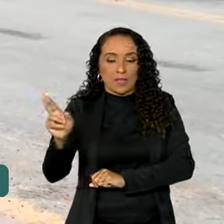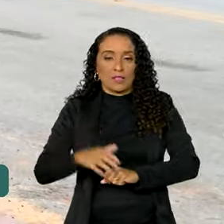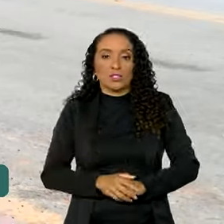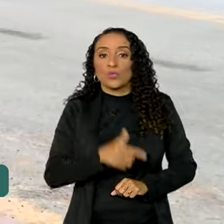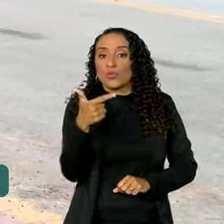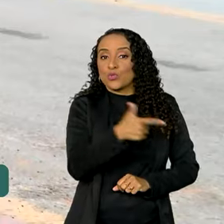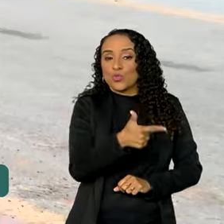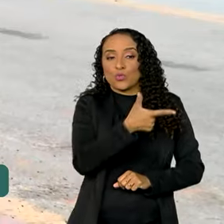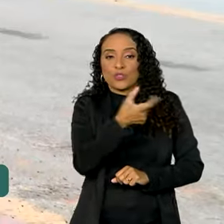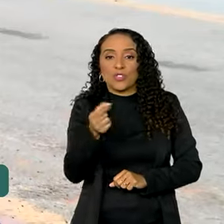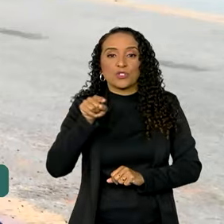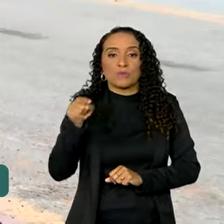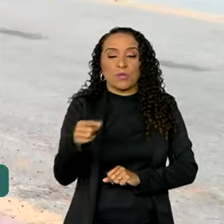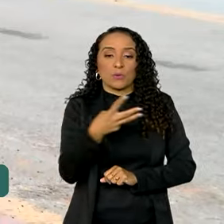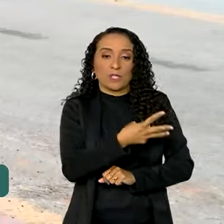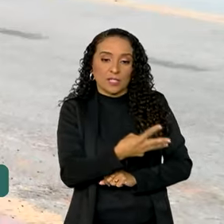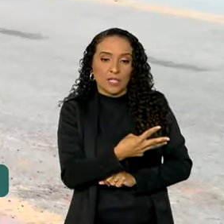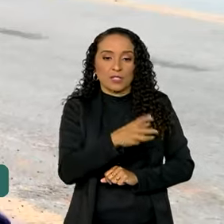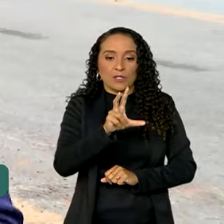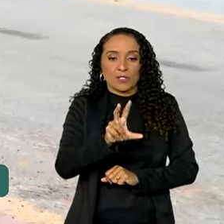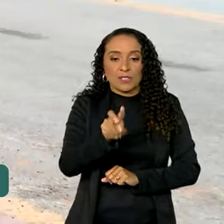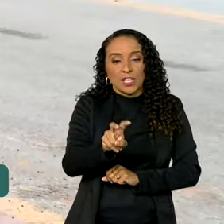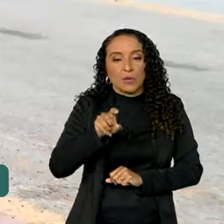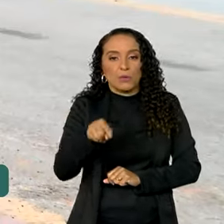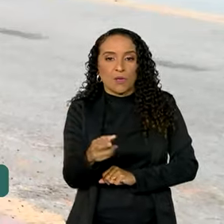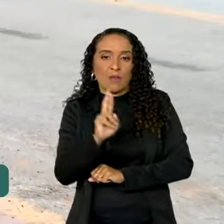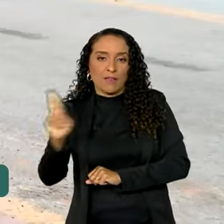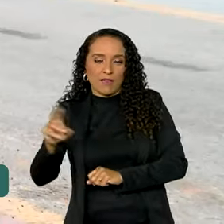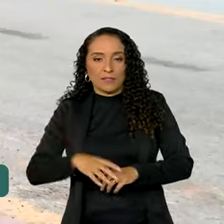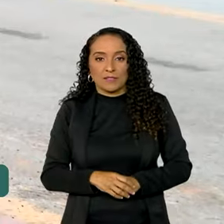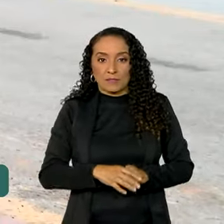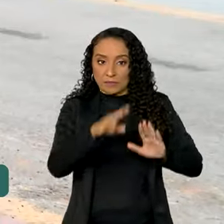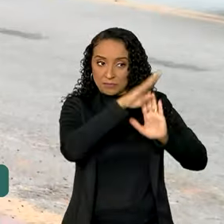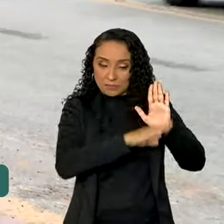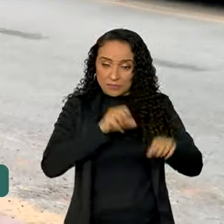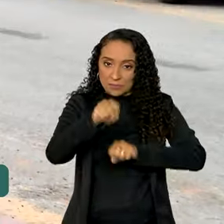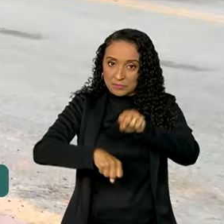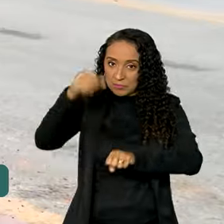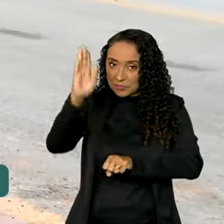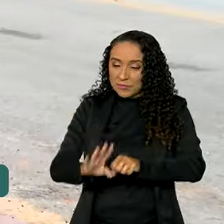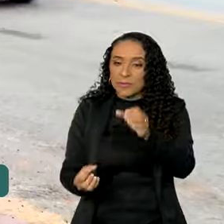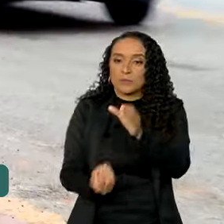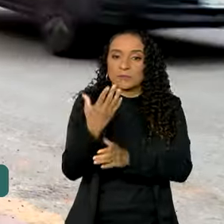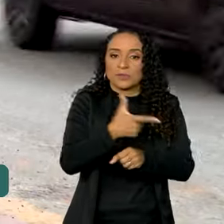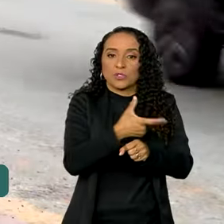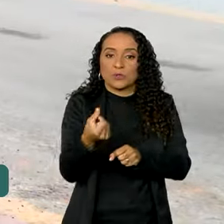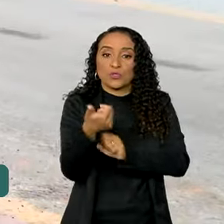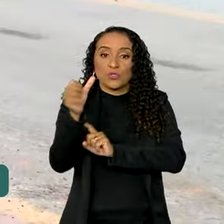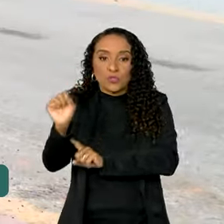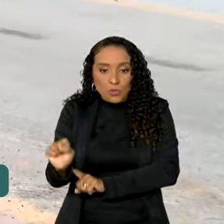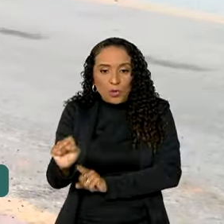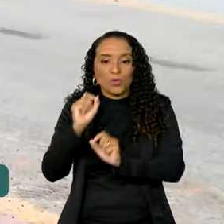o segundo com 20 mil e o terceiro com 5 mil reais. O programa Bicicleta Brasil foi instituído em 2018